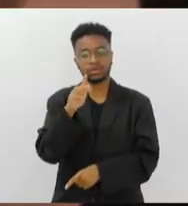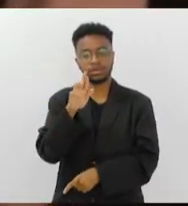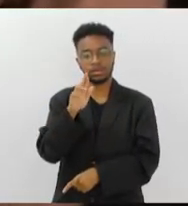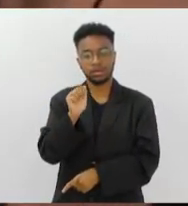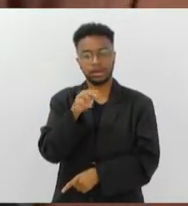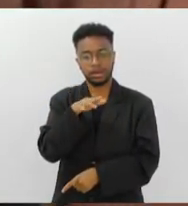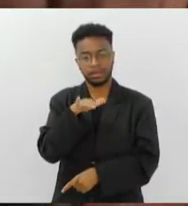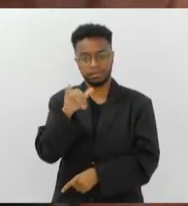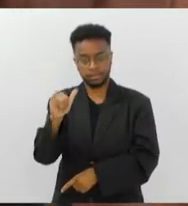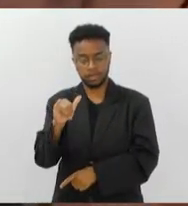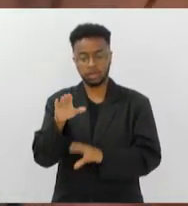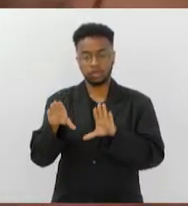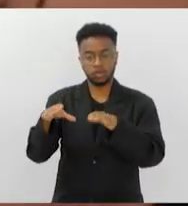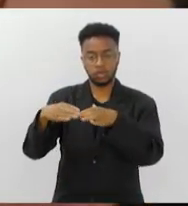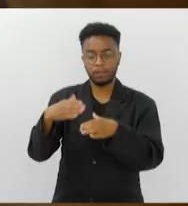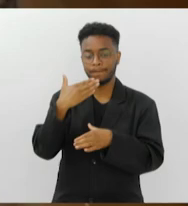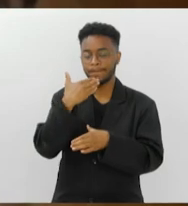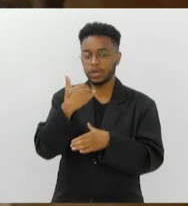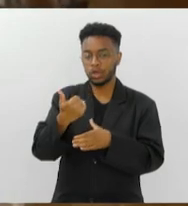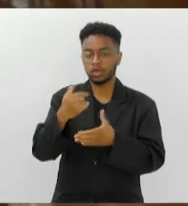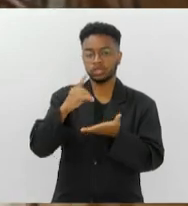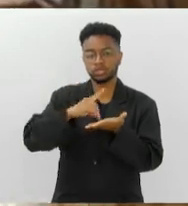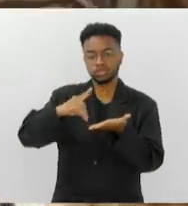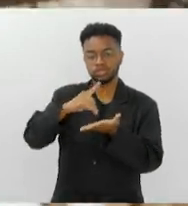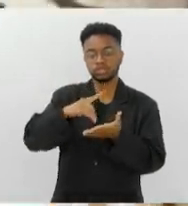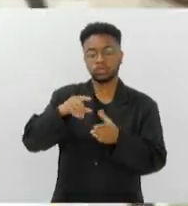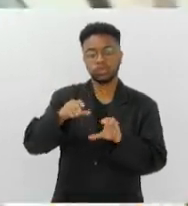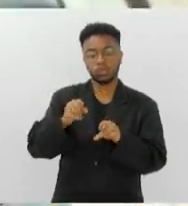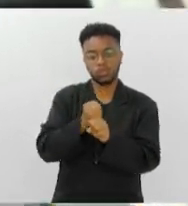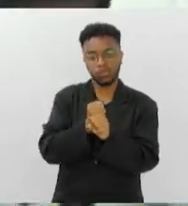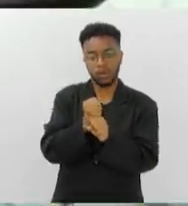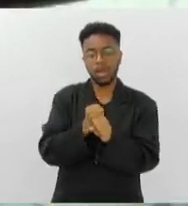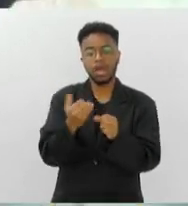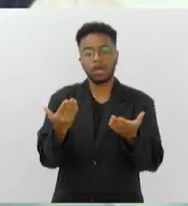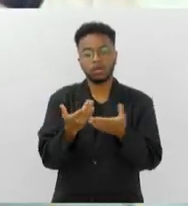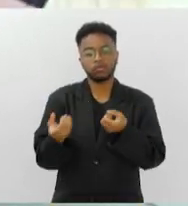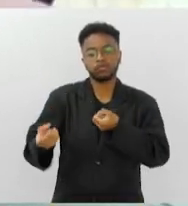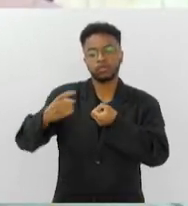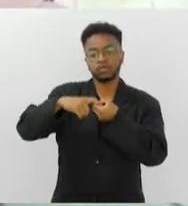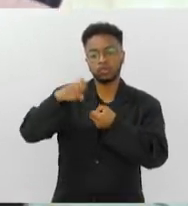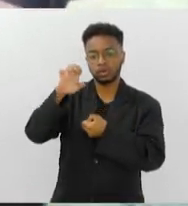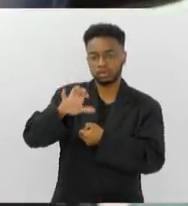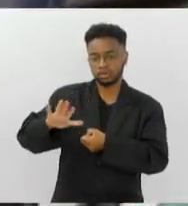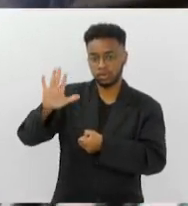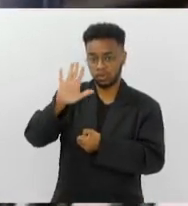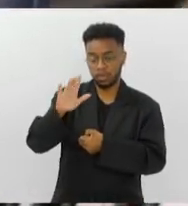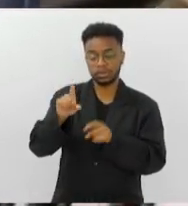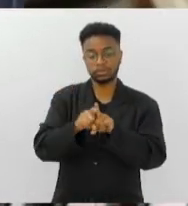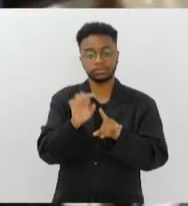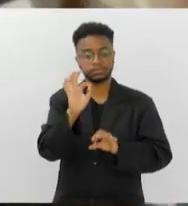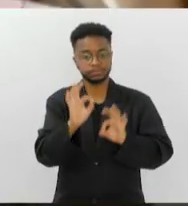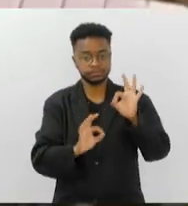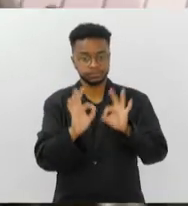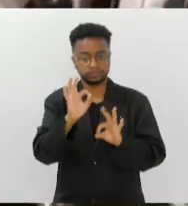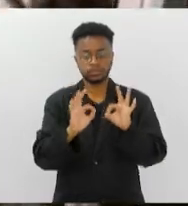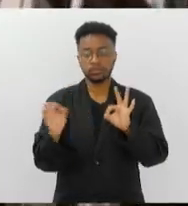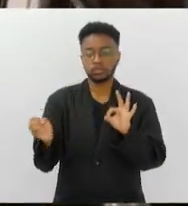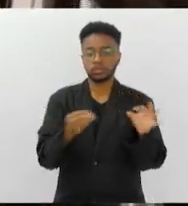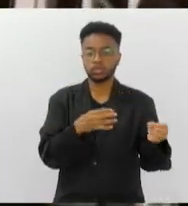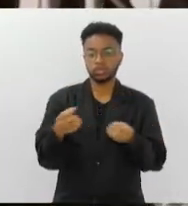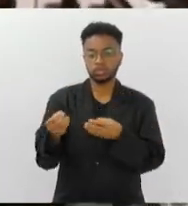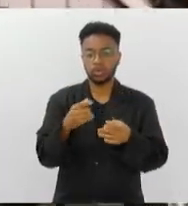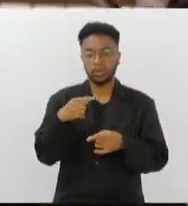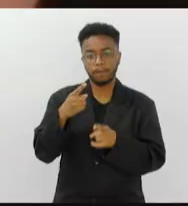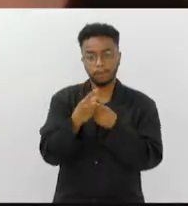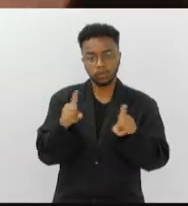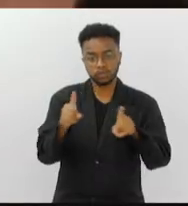categoria Melhor Álbum do Ano, acaba de voltar de uma turnê na Europa. Ele prepara um álbum de inéditas para lançar